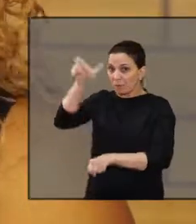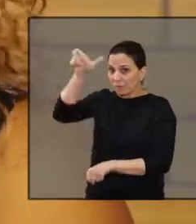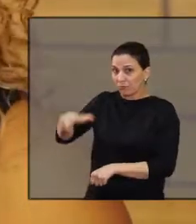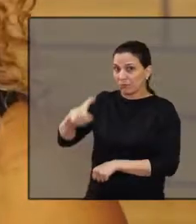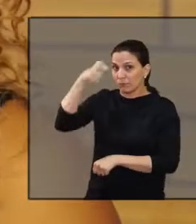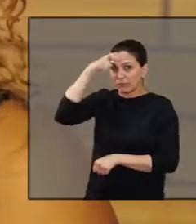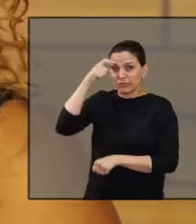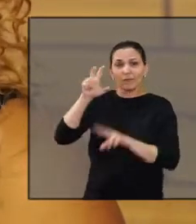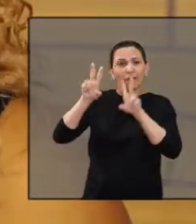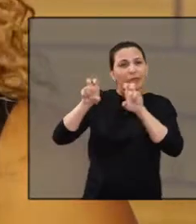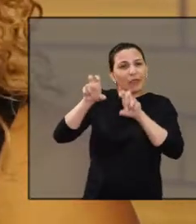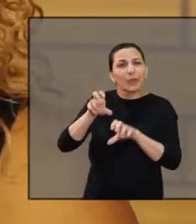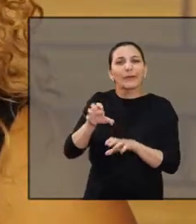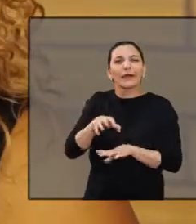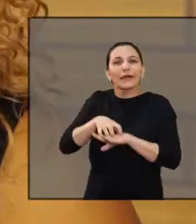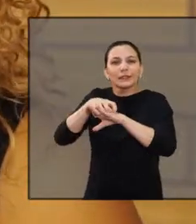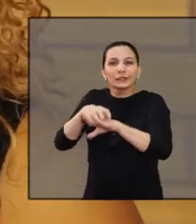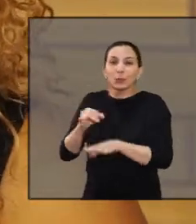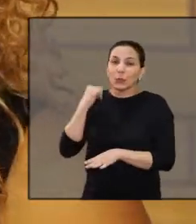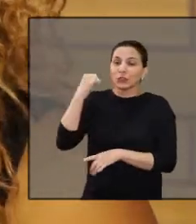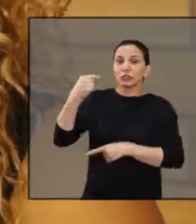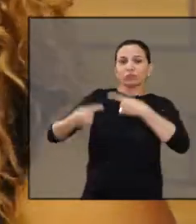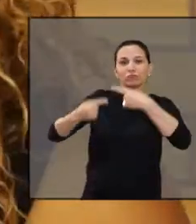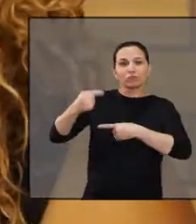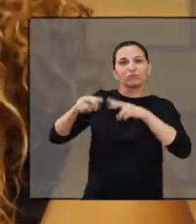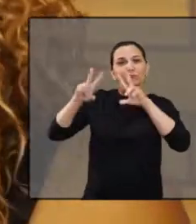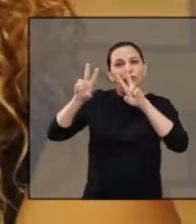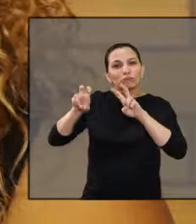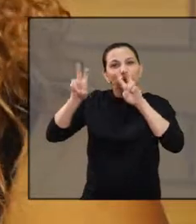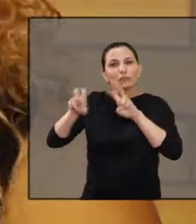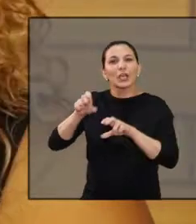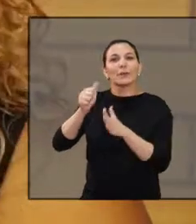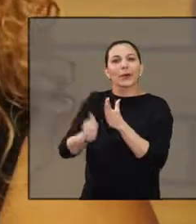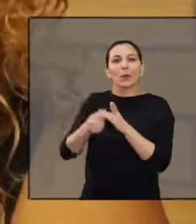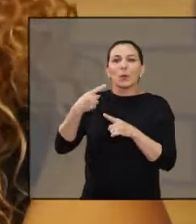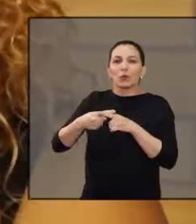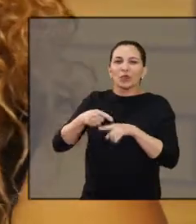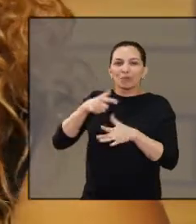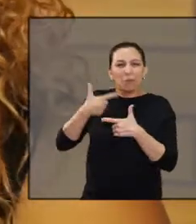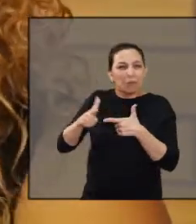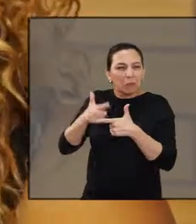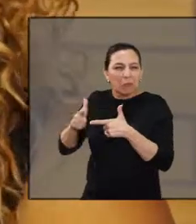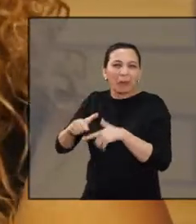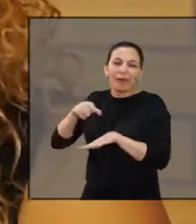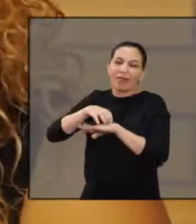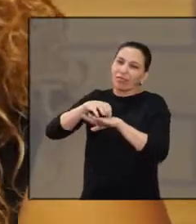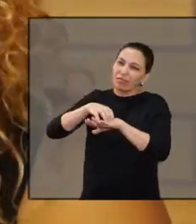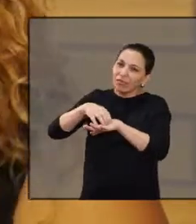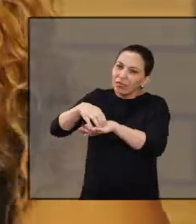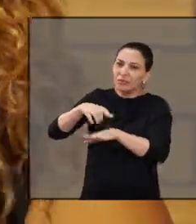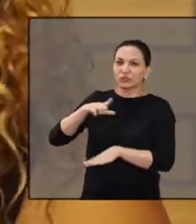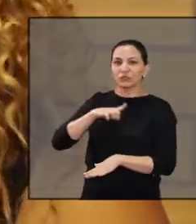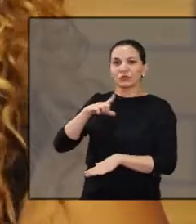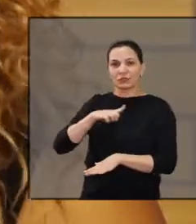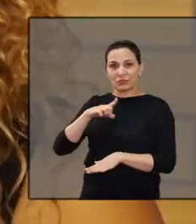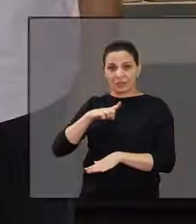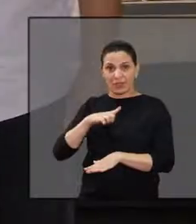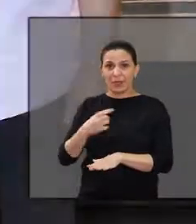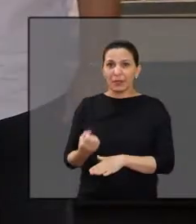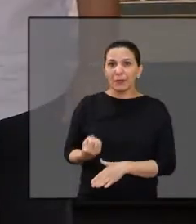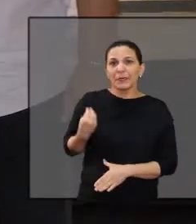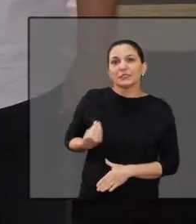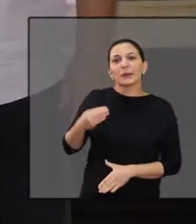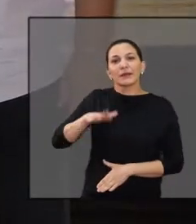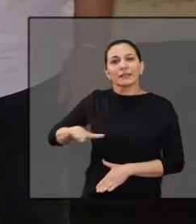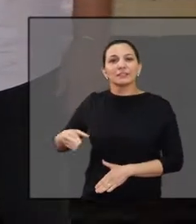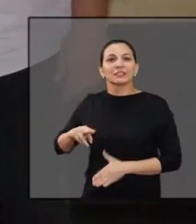conscientes para o trânsito. A gente vê a importância desse trabalho, pois a Tadáquara sofre um pouquinho com a situação do trânsito, mas nós vemos que nós estamos plantando a semente nas